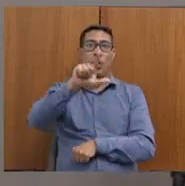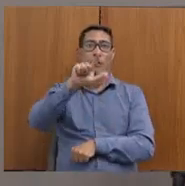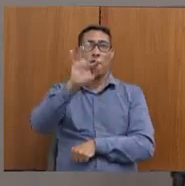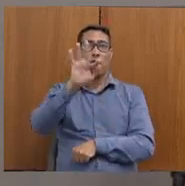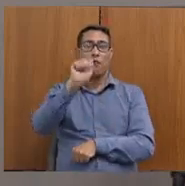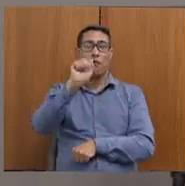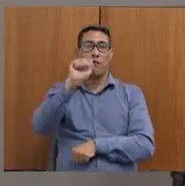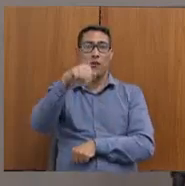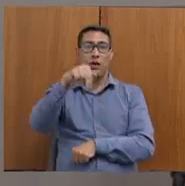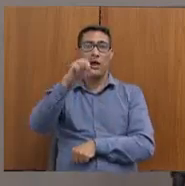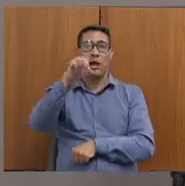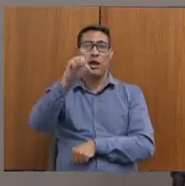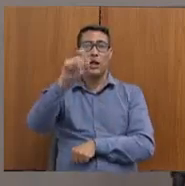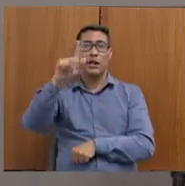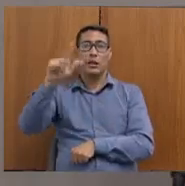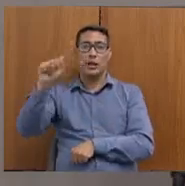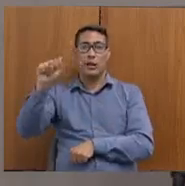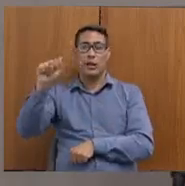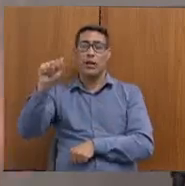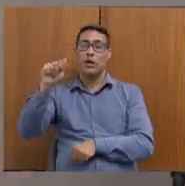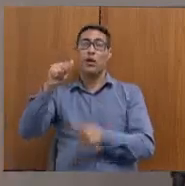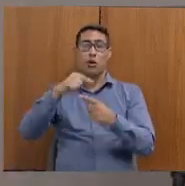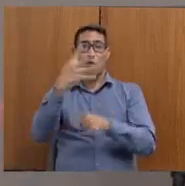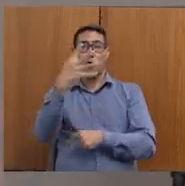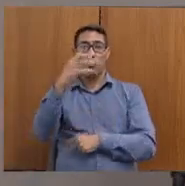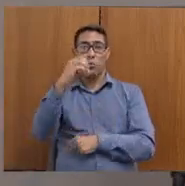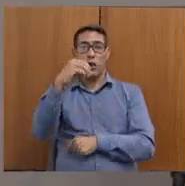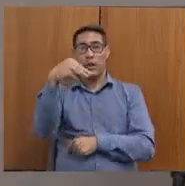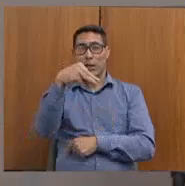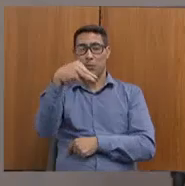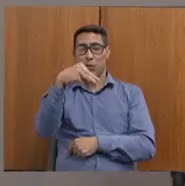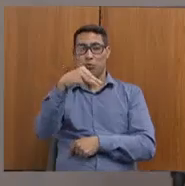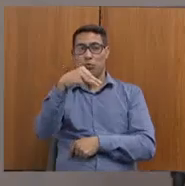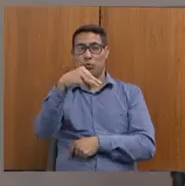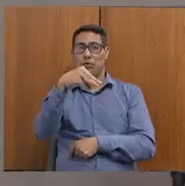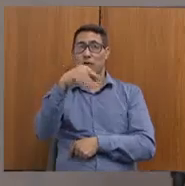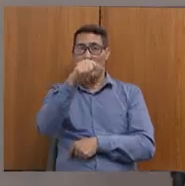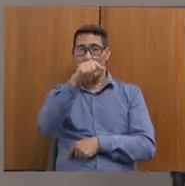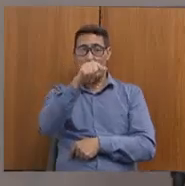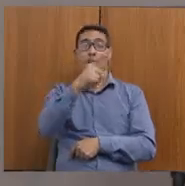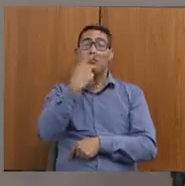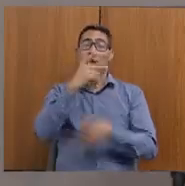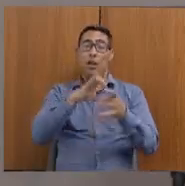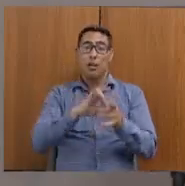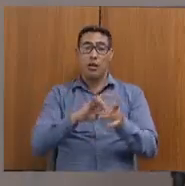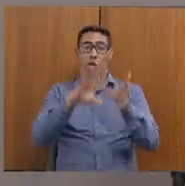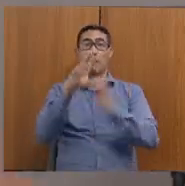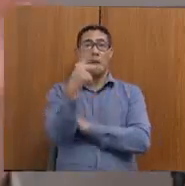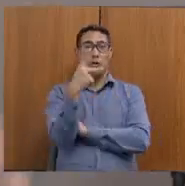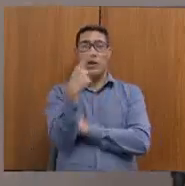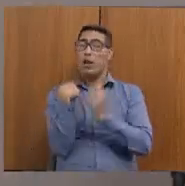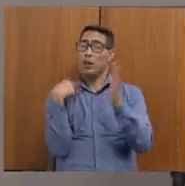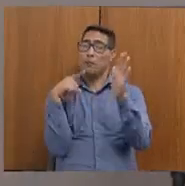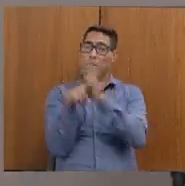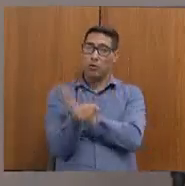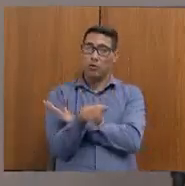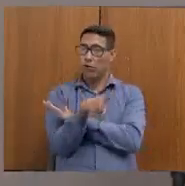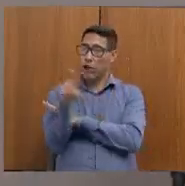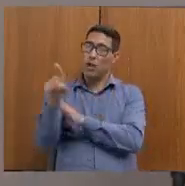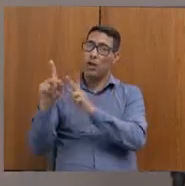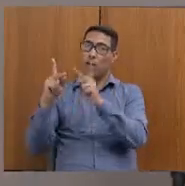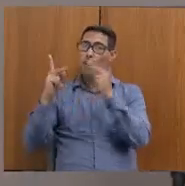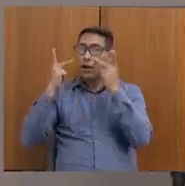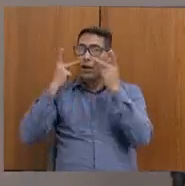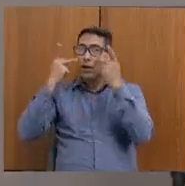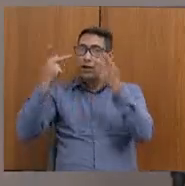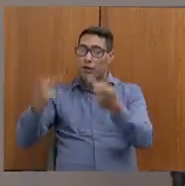E eu lá esperando, preocupada. Eu fiquei do lado de fora. Eles só liberaram quando perguntaram o que você foi fazer ao Washington. Ele falou que fui